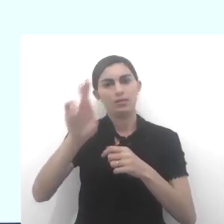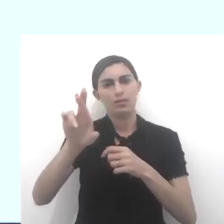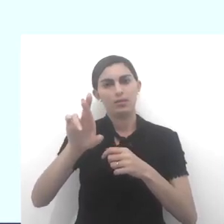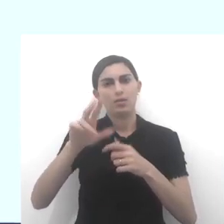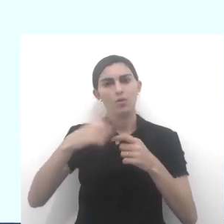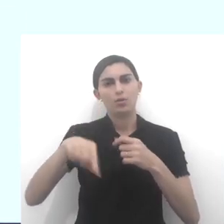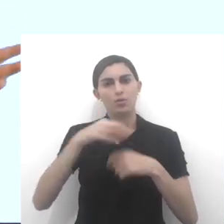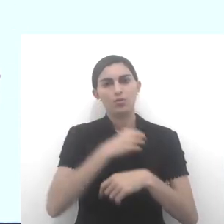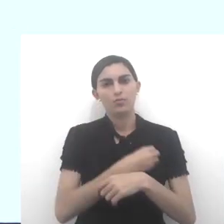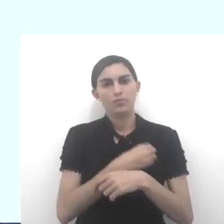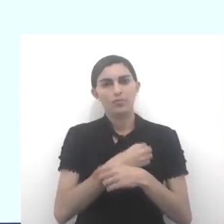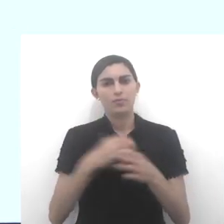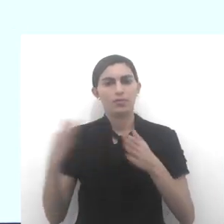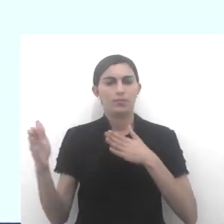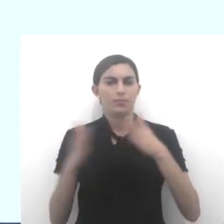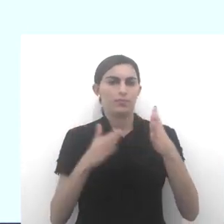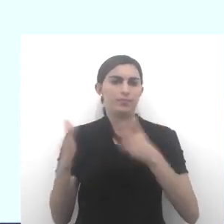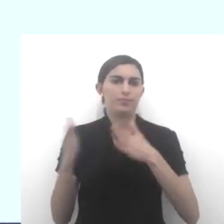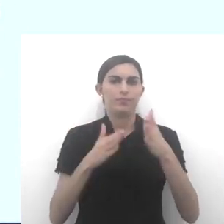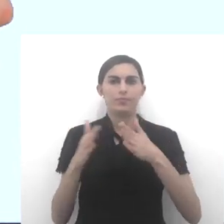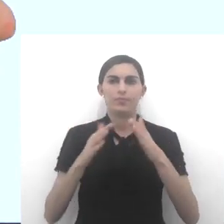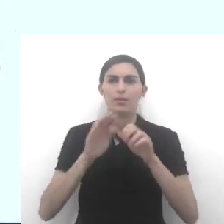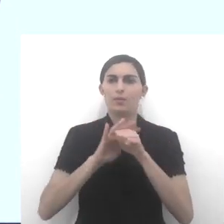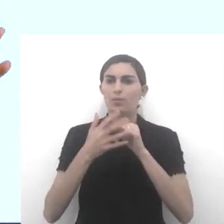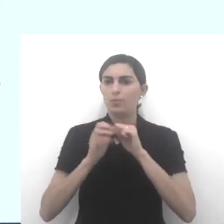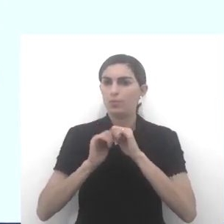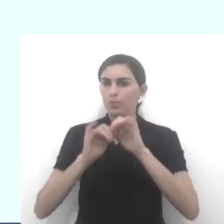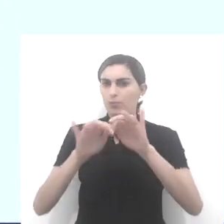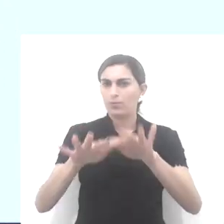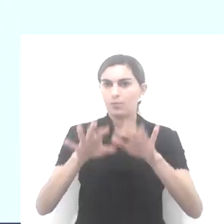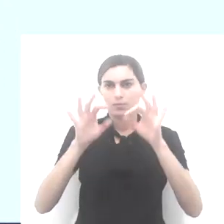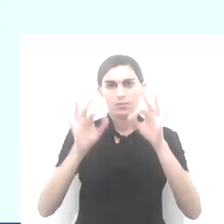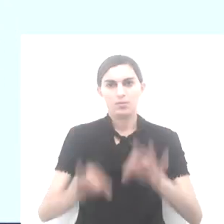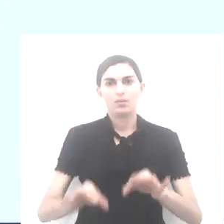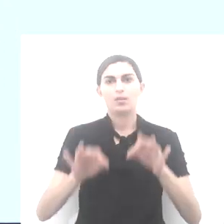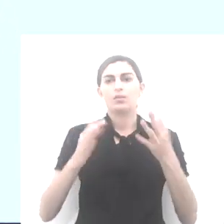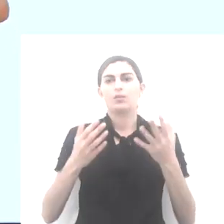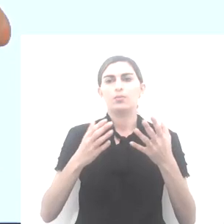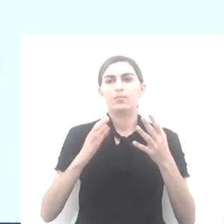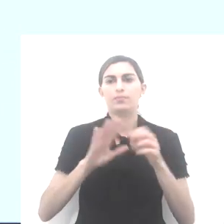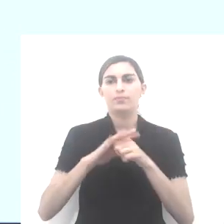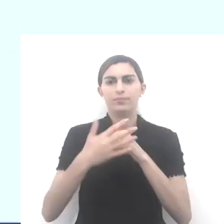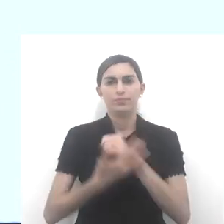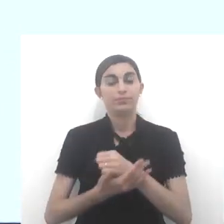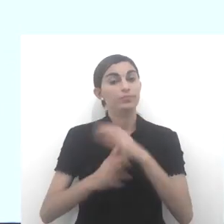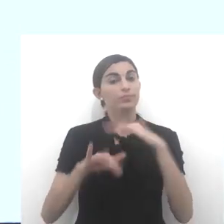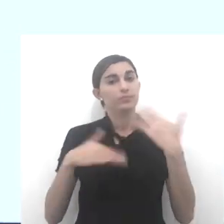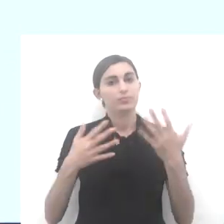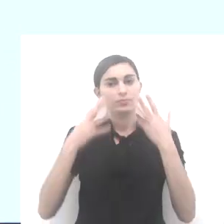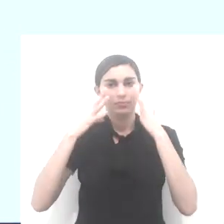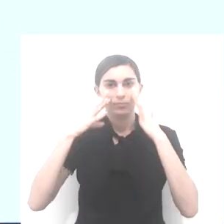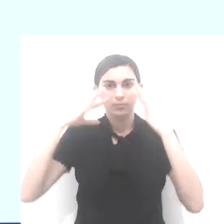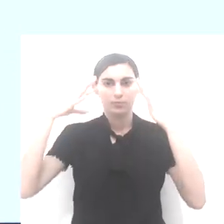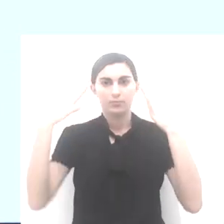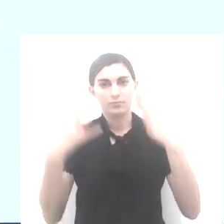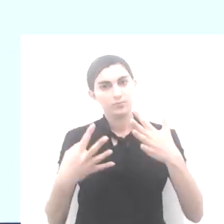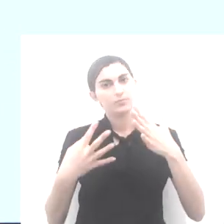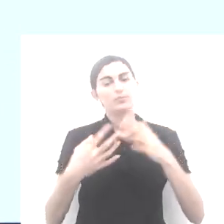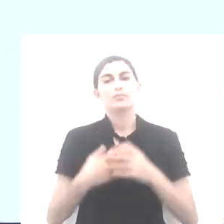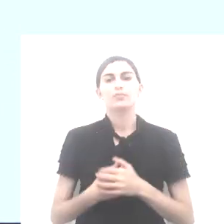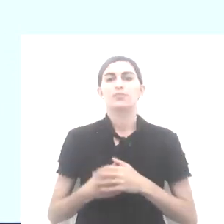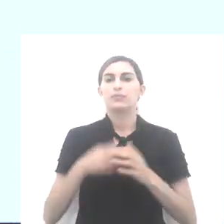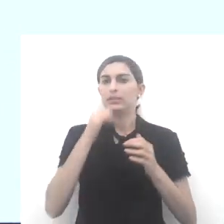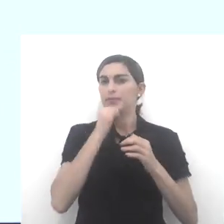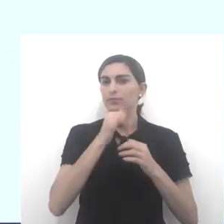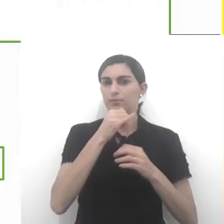Nós vivemos em um momento dessa pandemia, certo? Do coronavírus. Então, prestem bem atenção